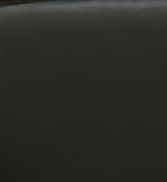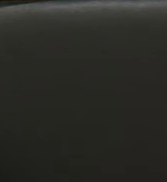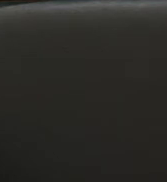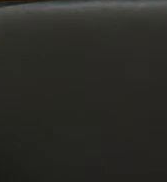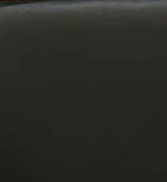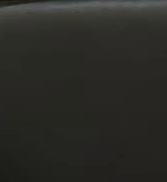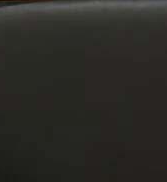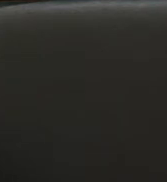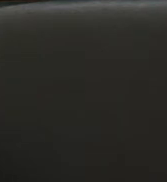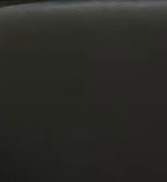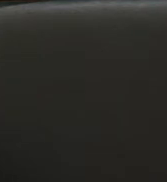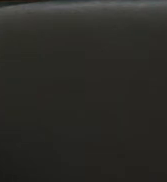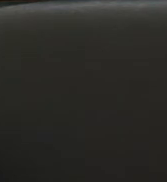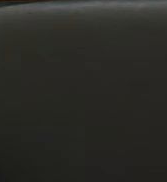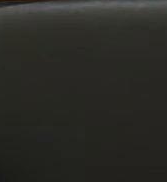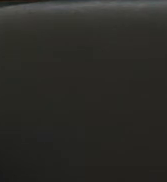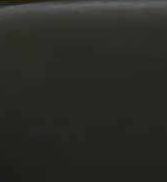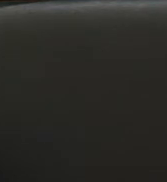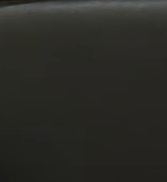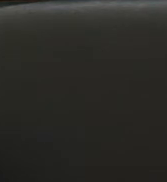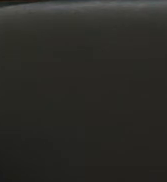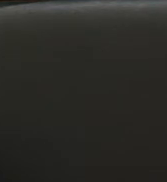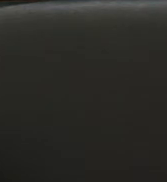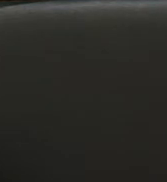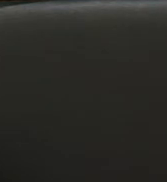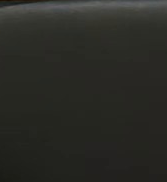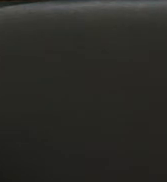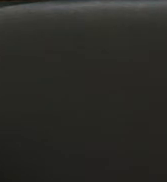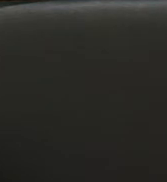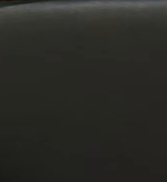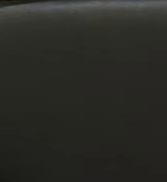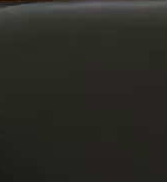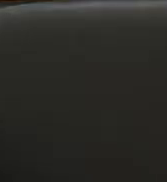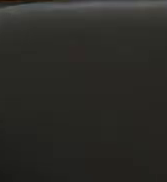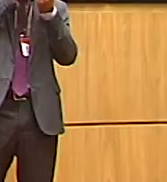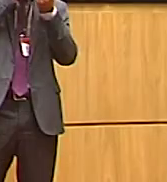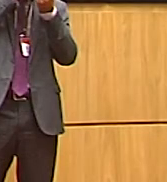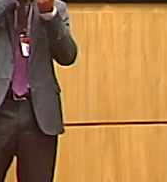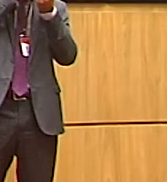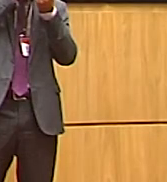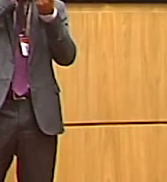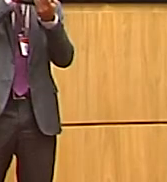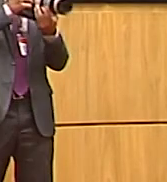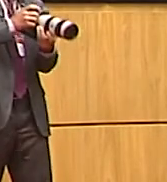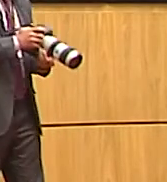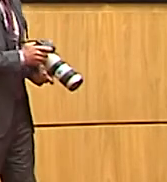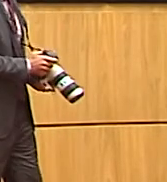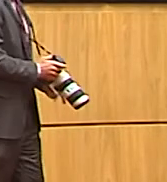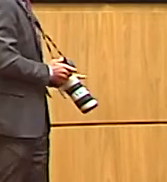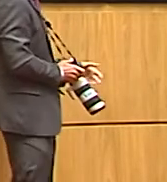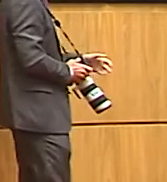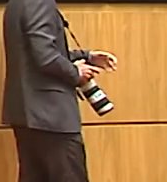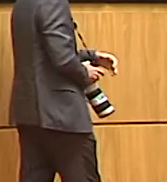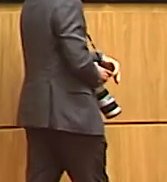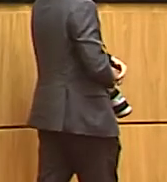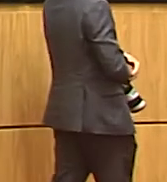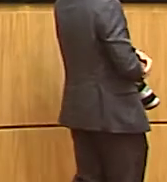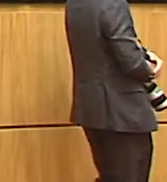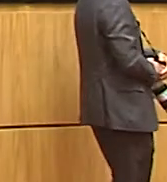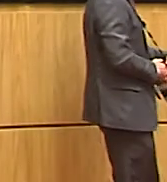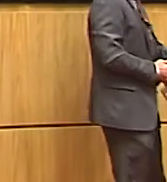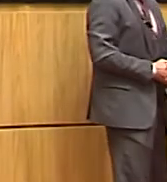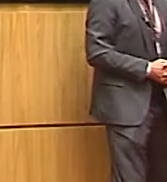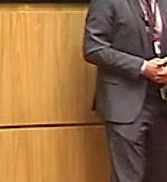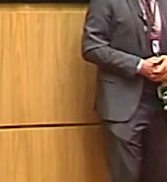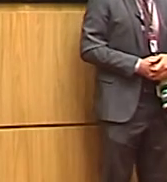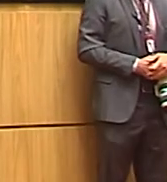tecnologia também foi destaque na mensagem. O governador lembrou que o que era um projeto piloto com a pandemia se